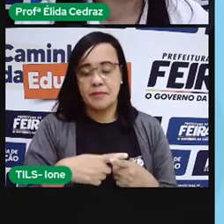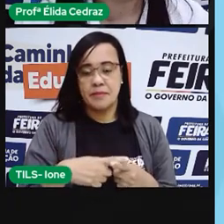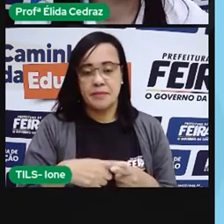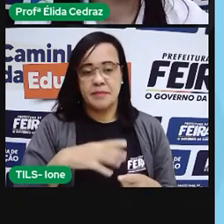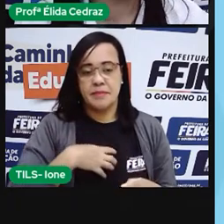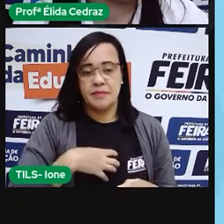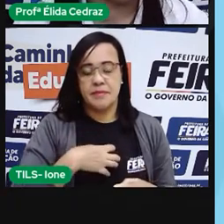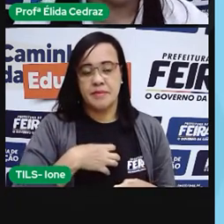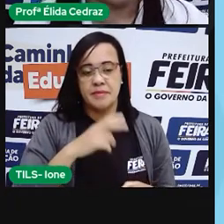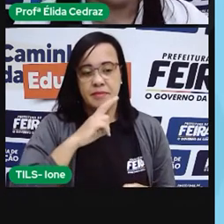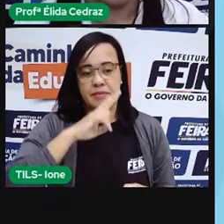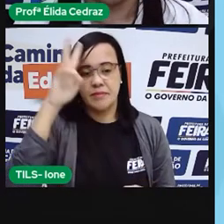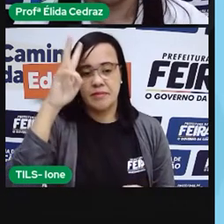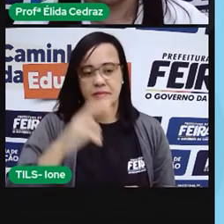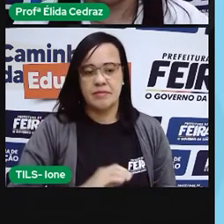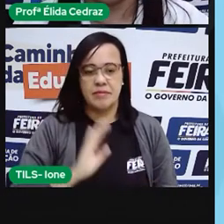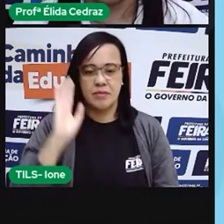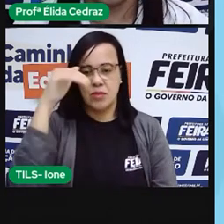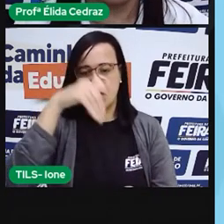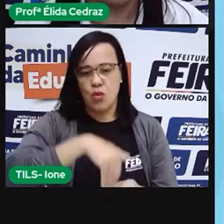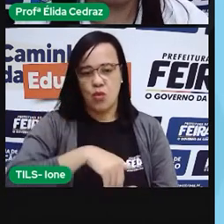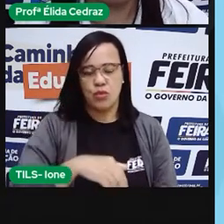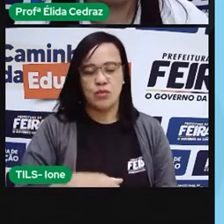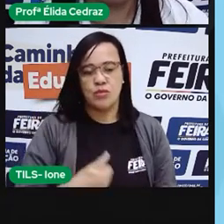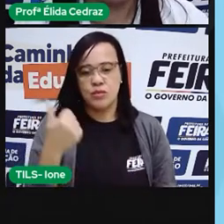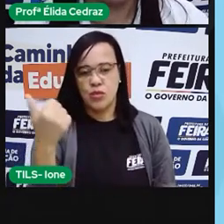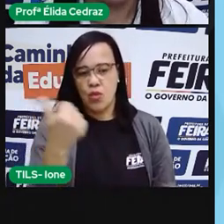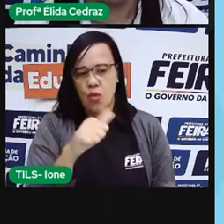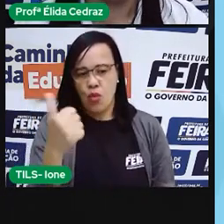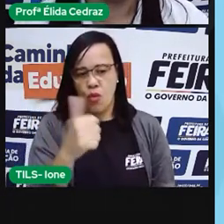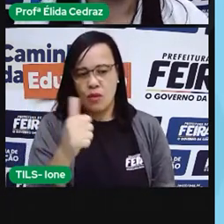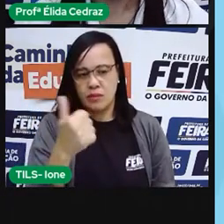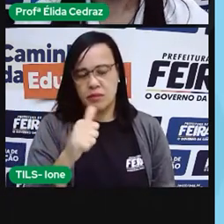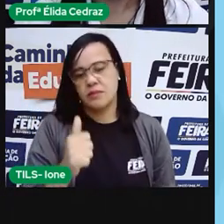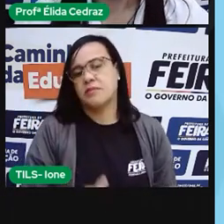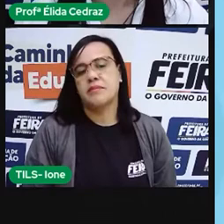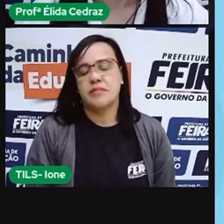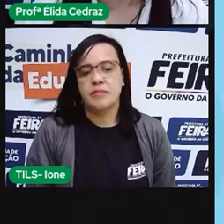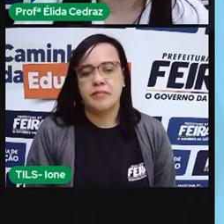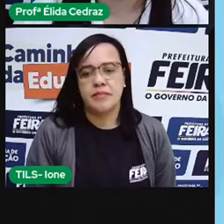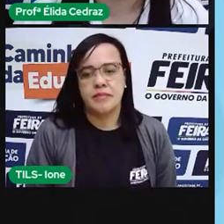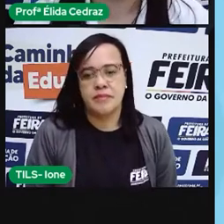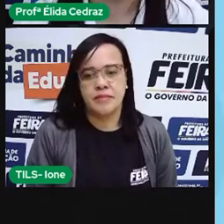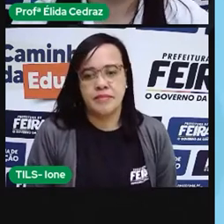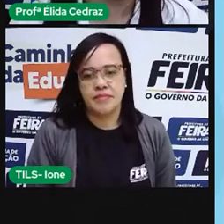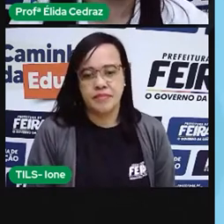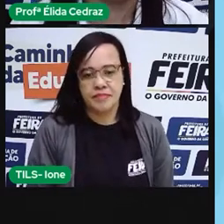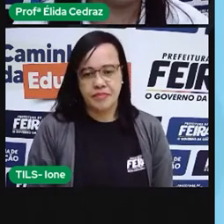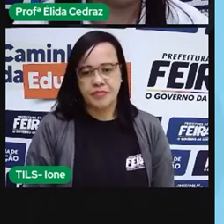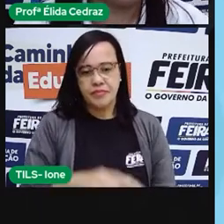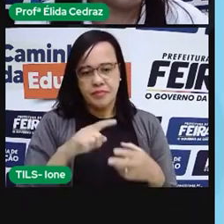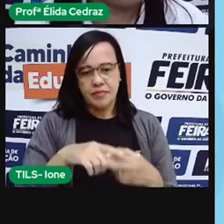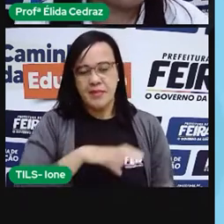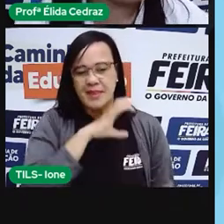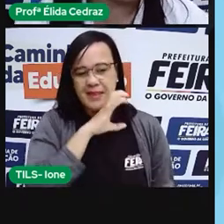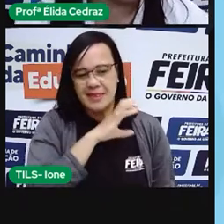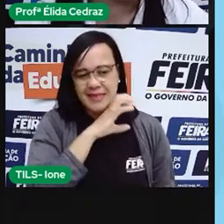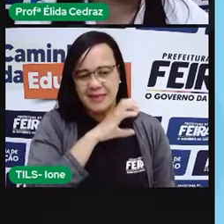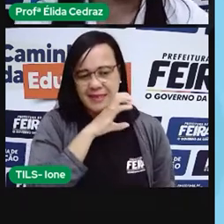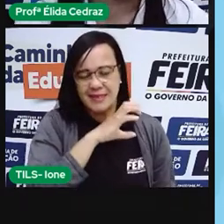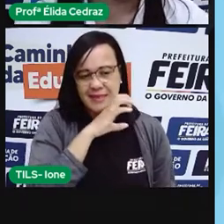Última caixa. Caixa de número 11. Nós temos agora um animal